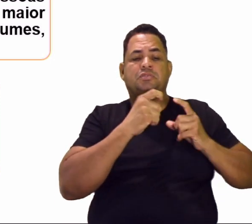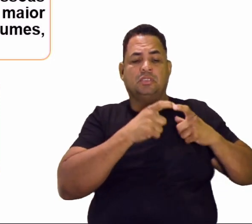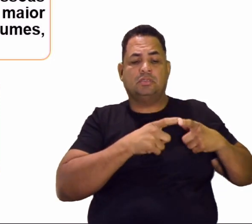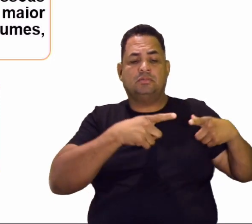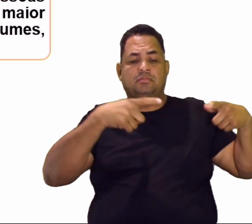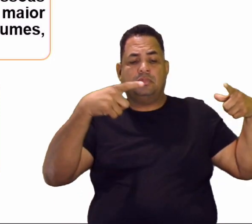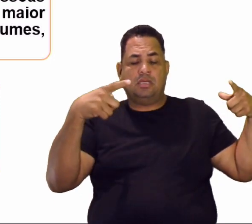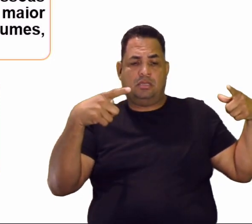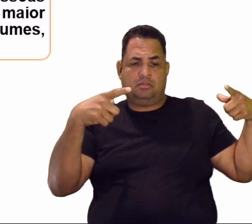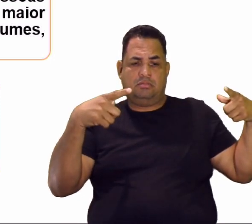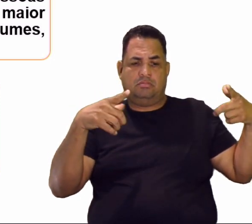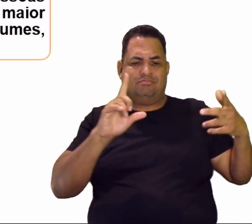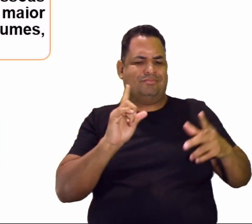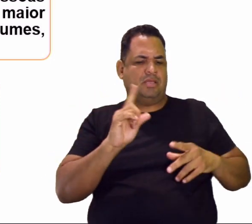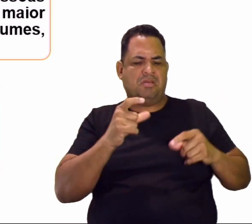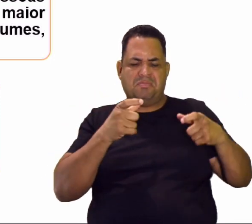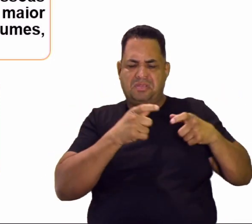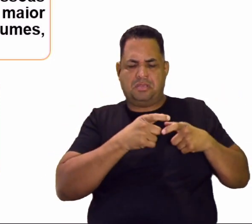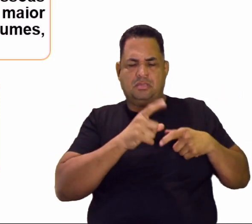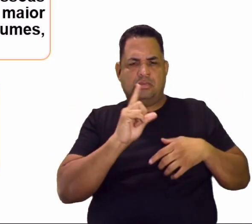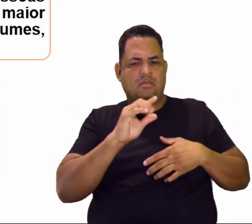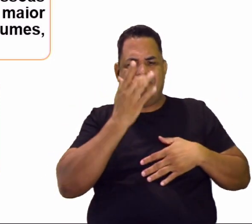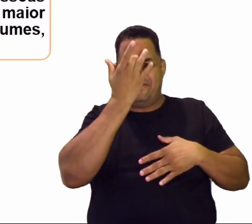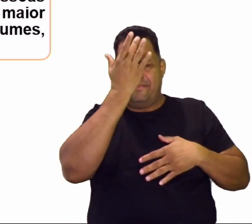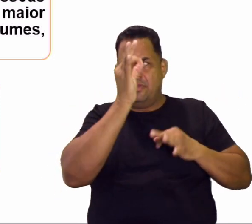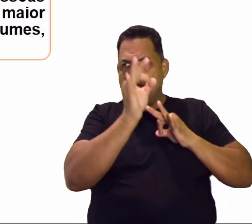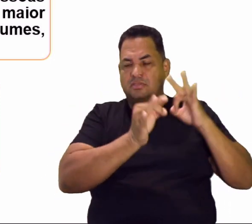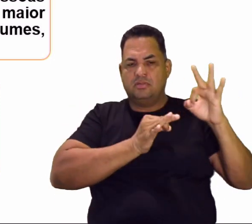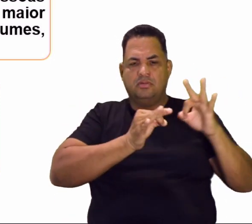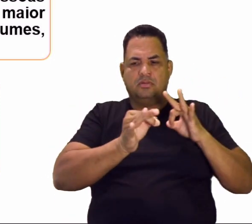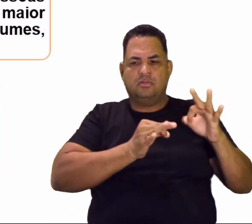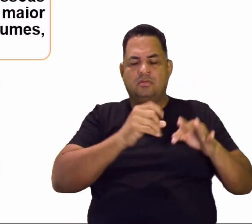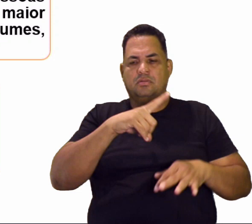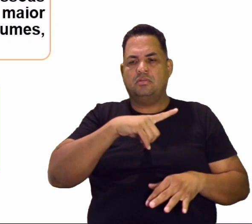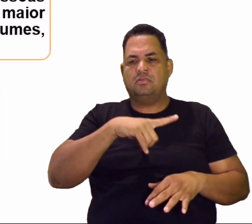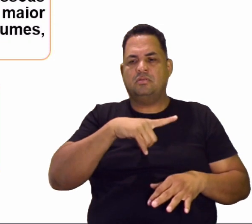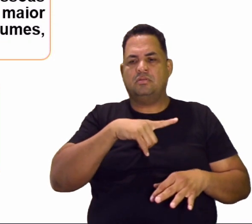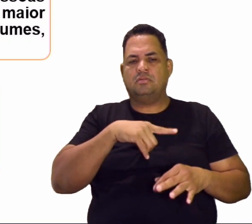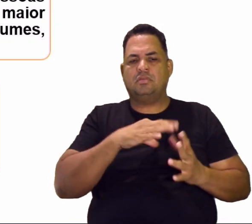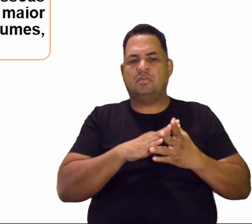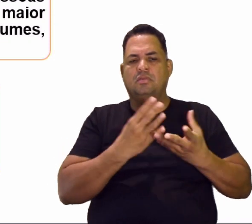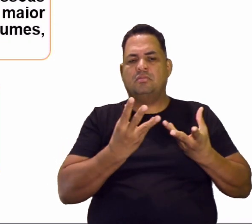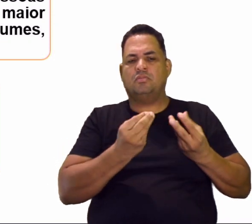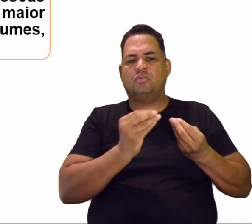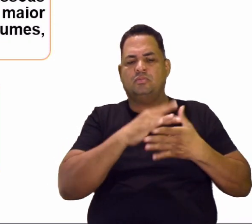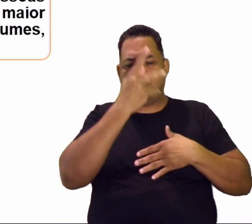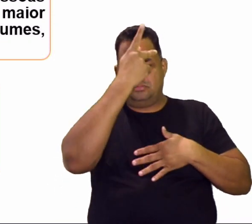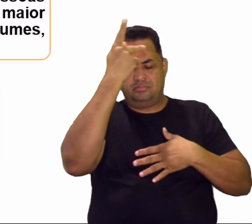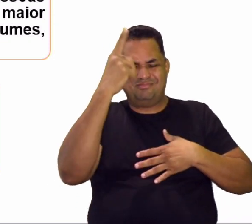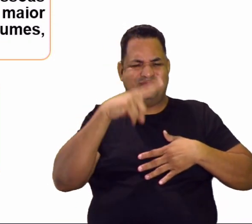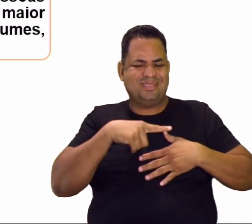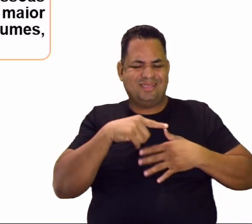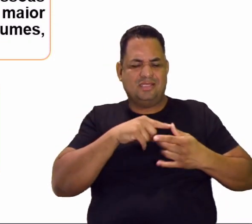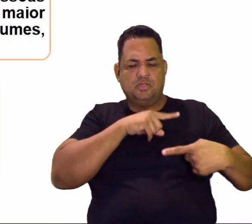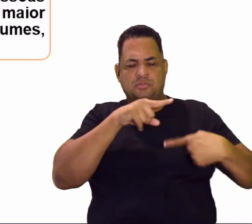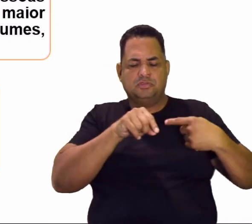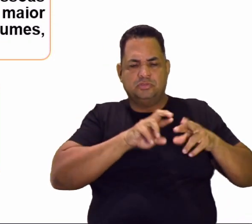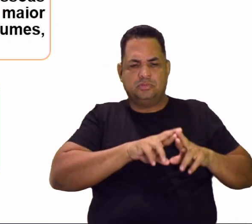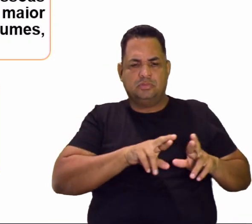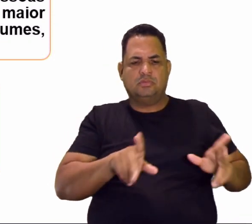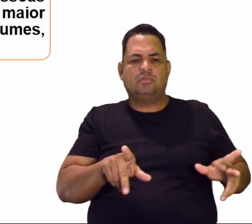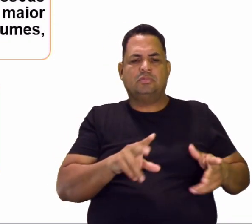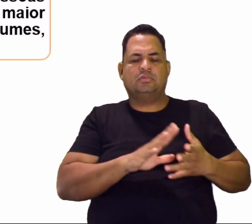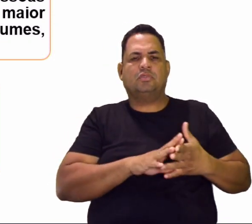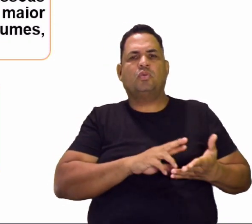Não é pequeno, não é fácil de se gerir, existem muitas pessoas com muitos objetivos, com